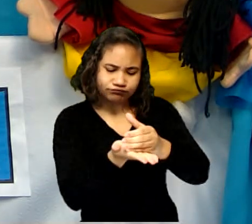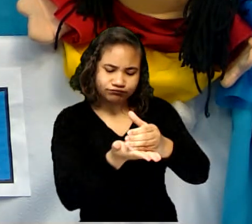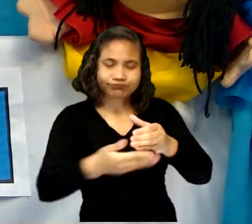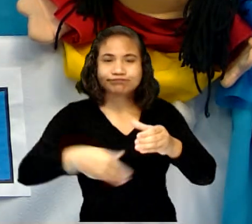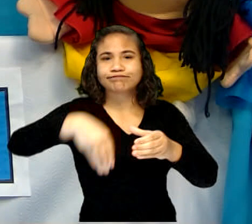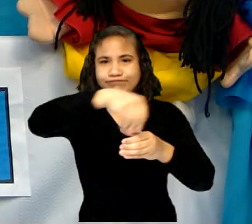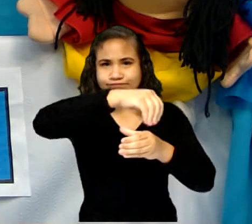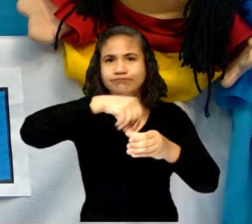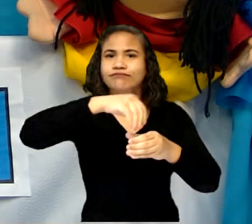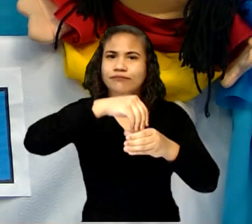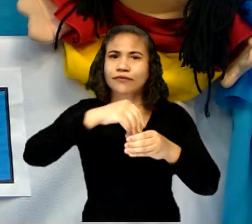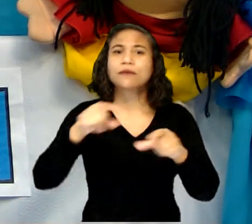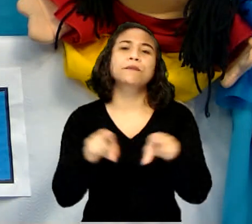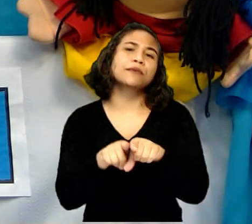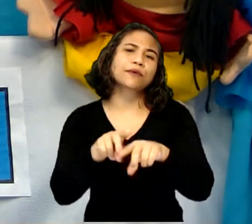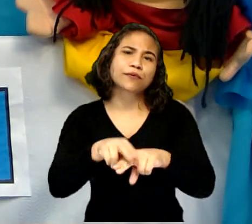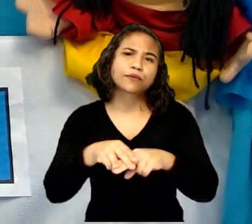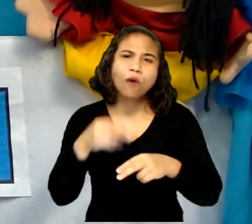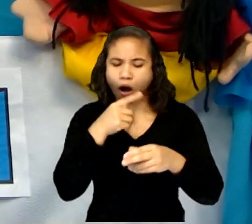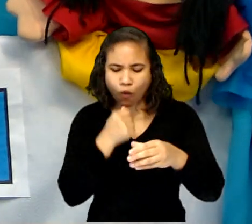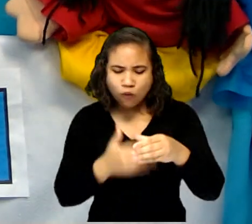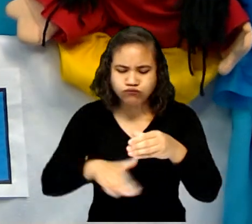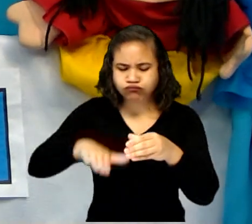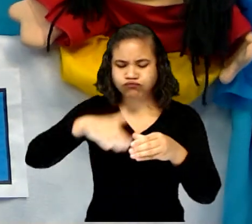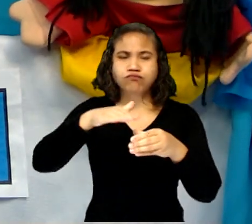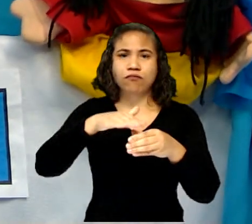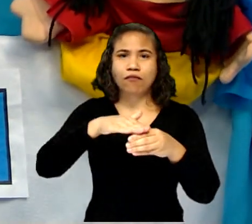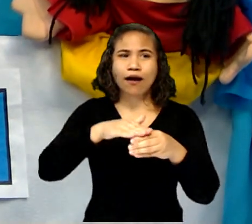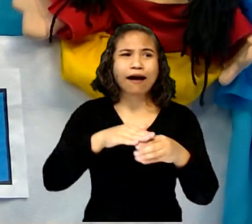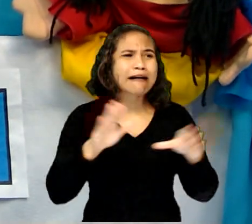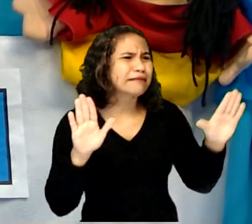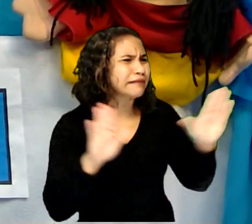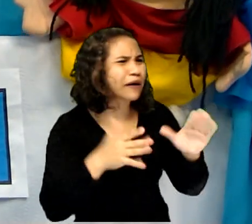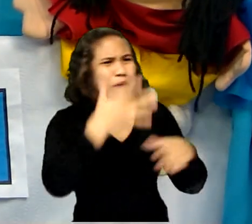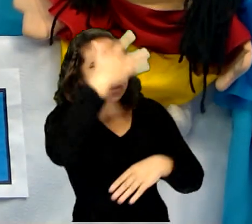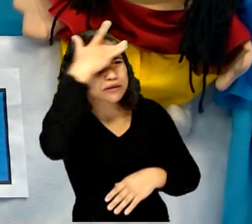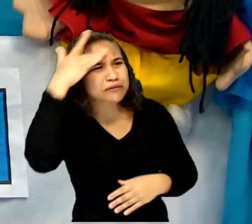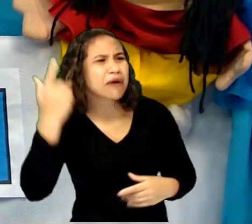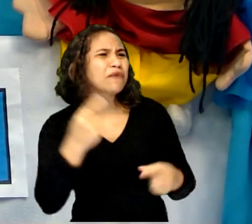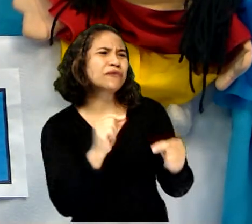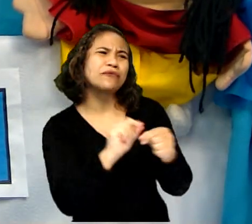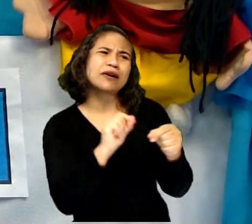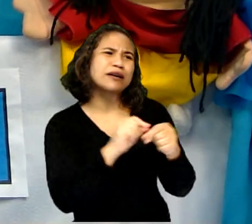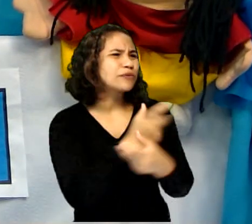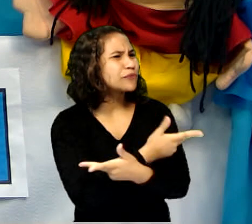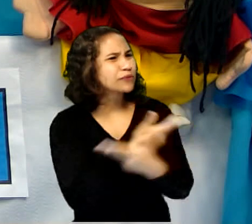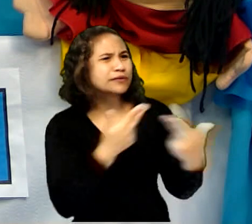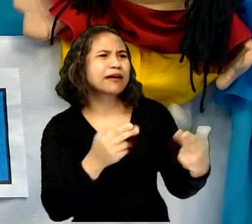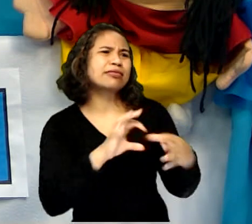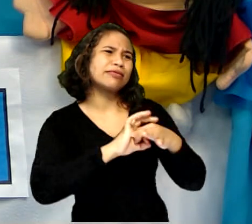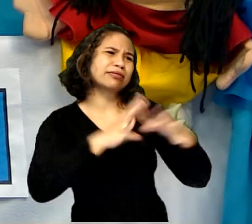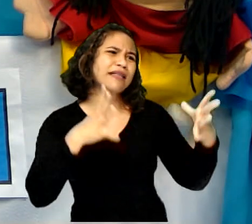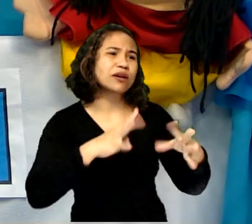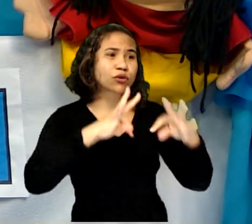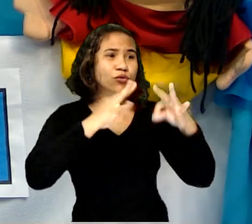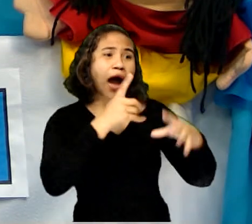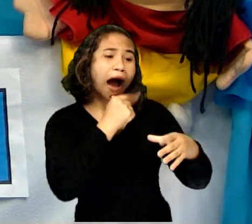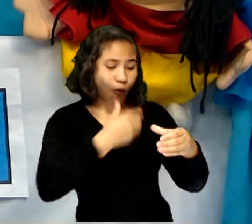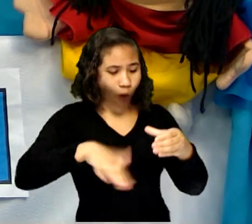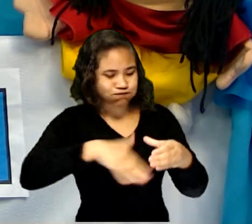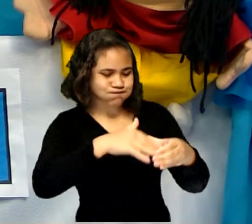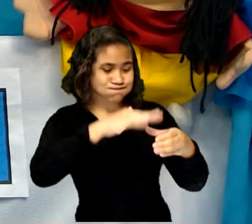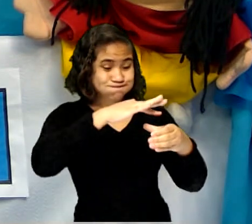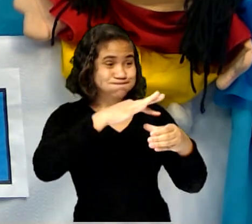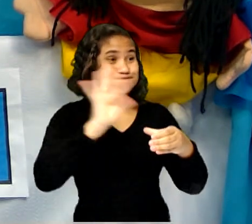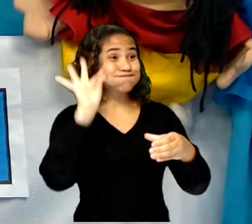de plantas, para que não acumulem água. Não, pessoal! Não faz isso, não! Deixa tudo incomodar! Eu gosto